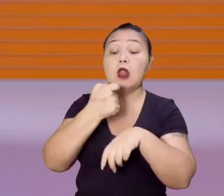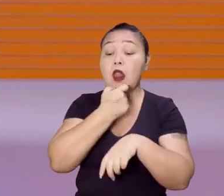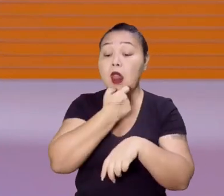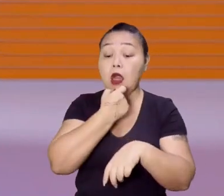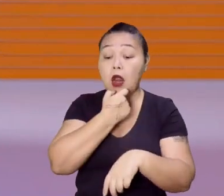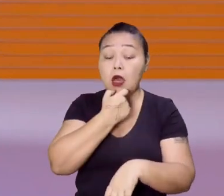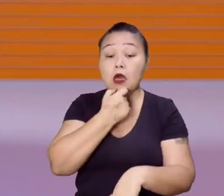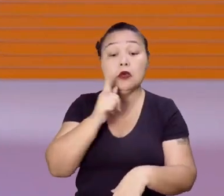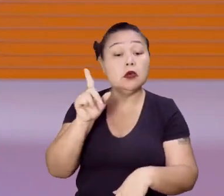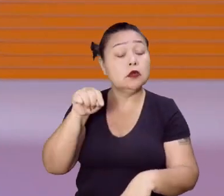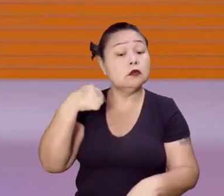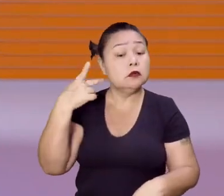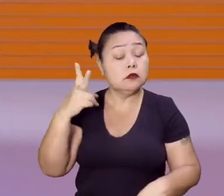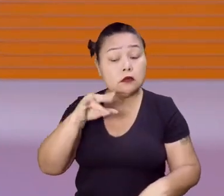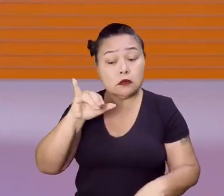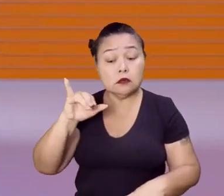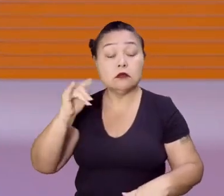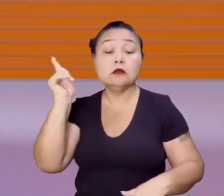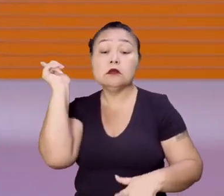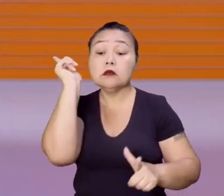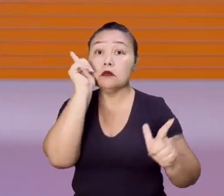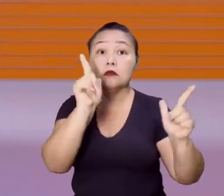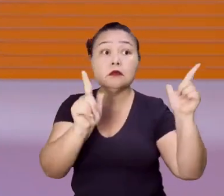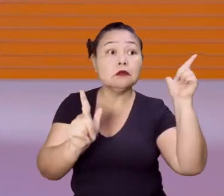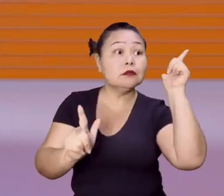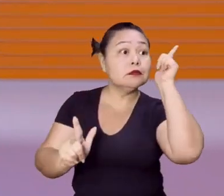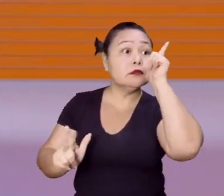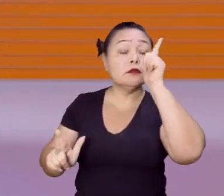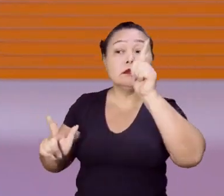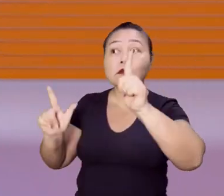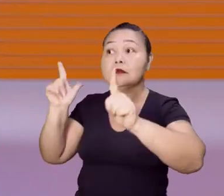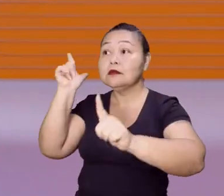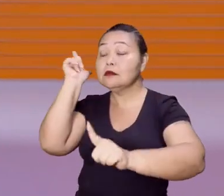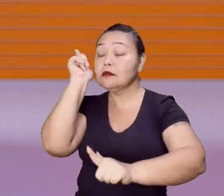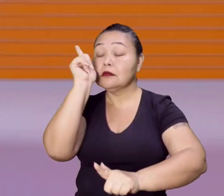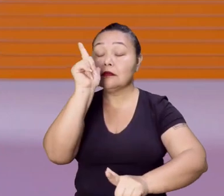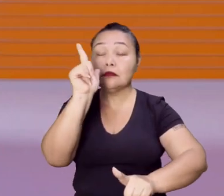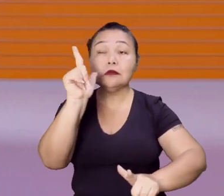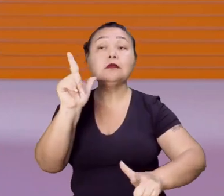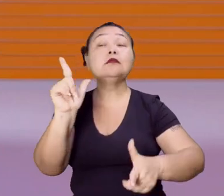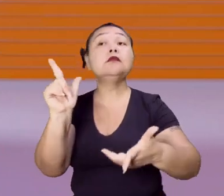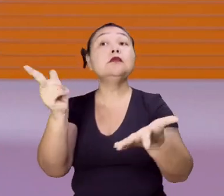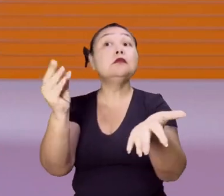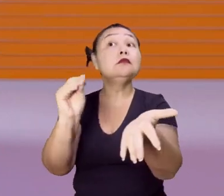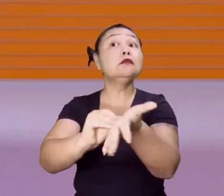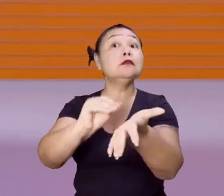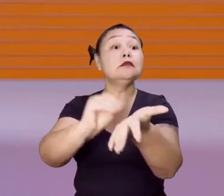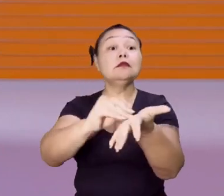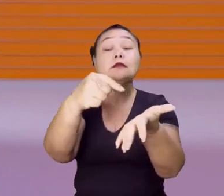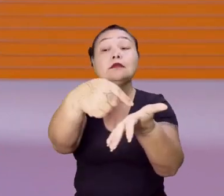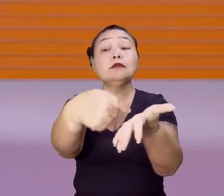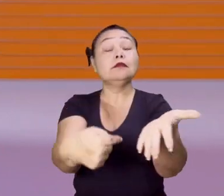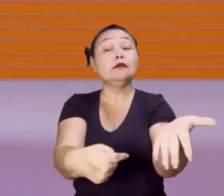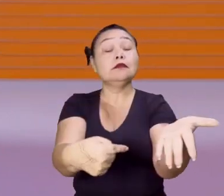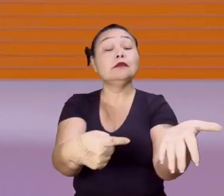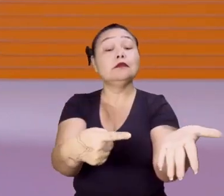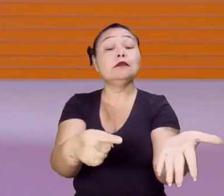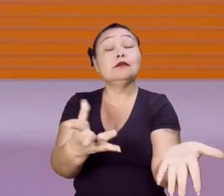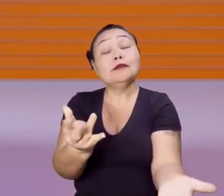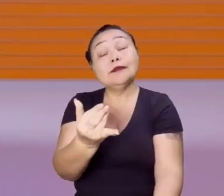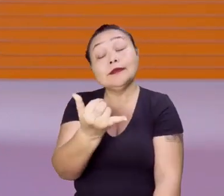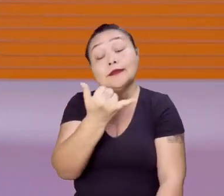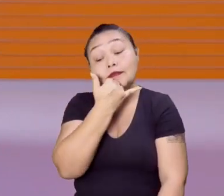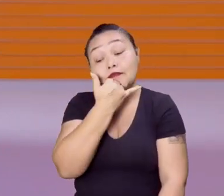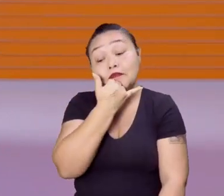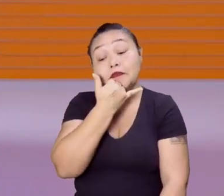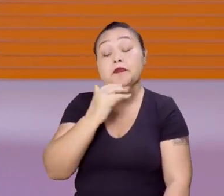inglês. E aí você vai conseguindo preencher essa lacuna que nós temos. Porque, infelizmente, nos